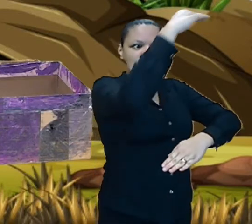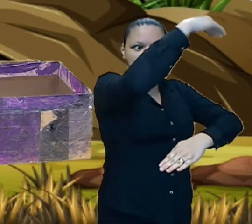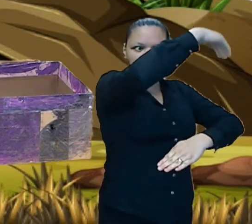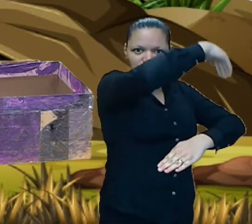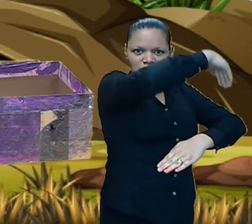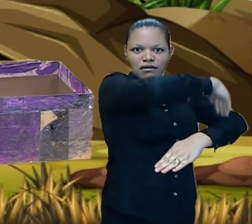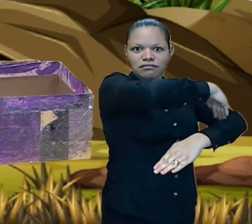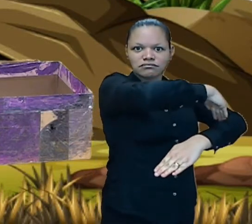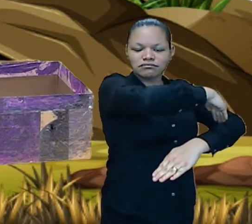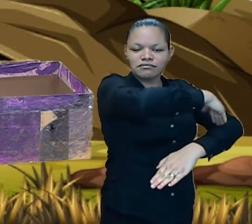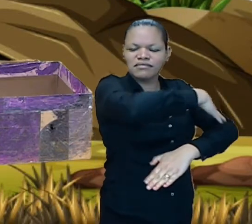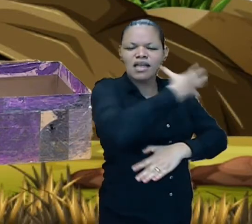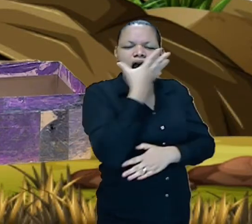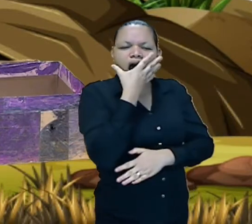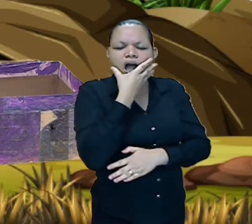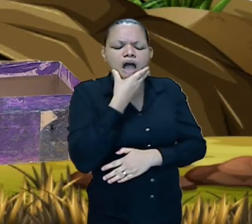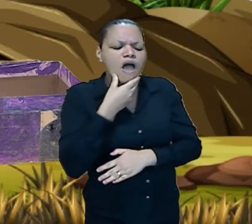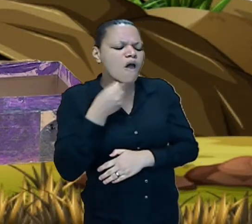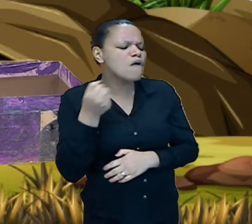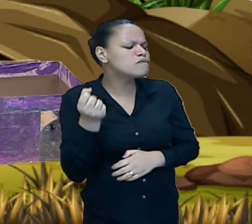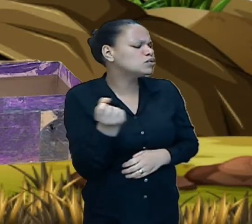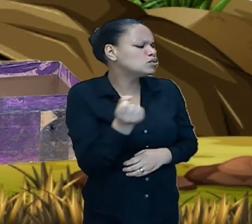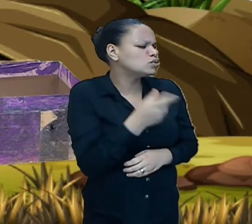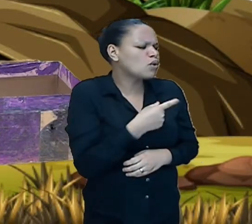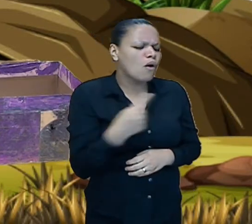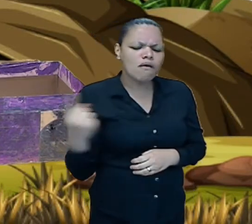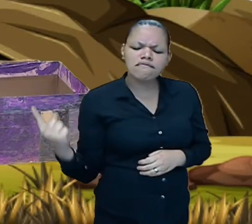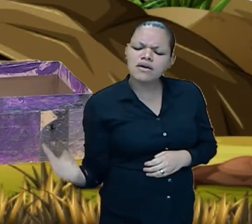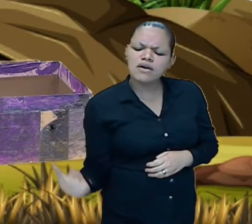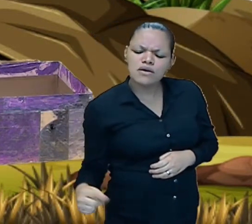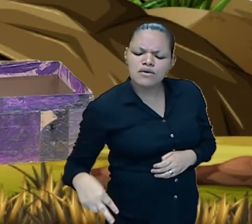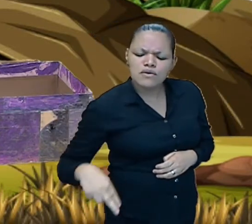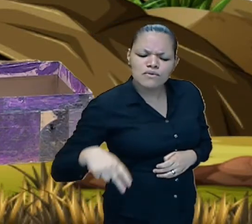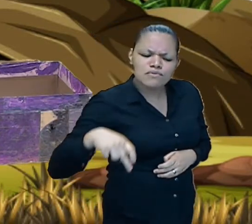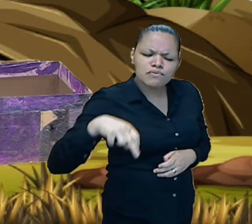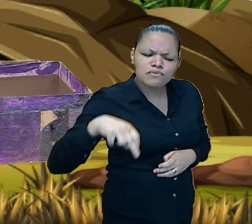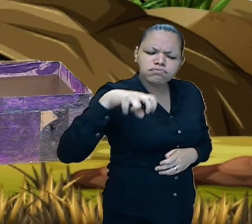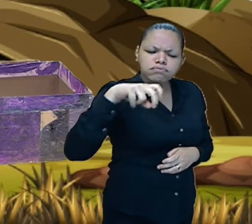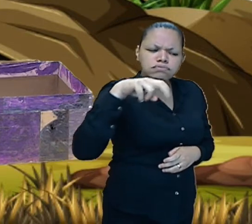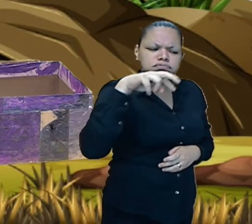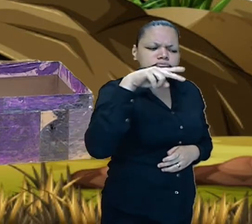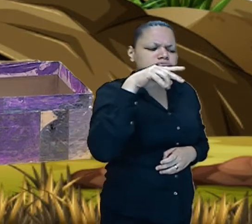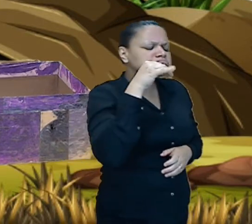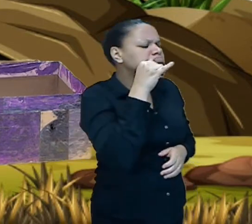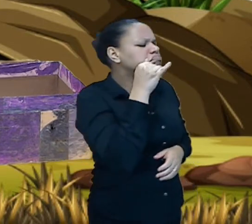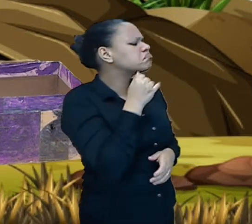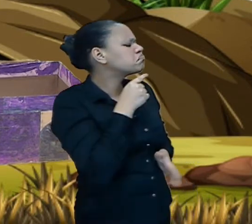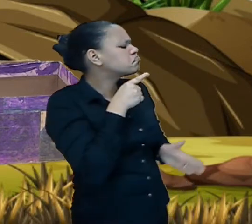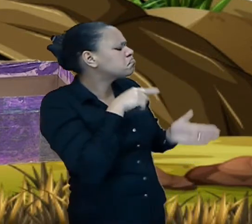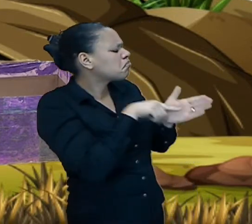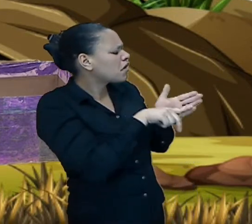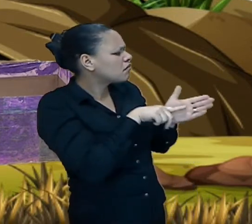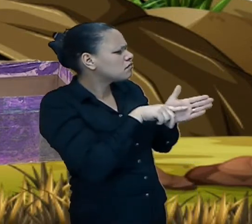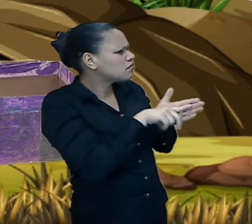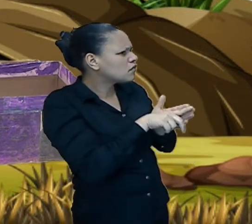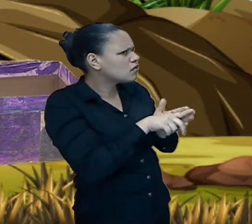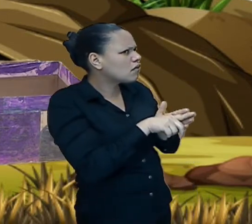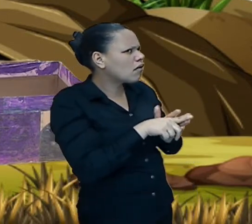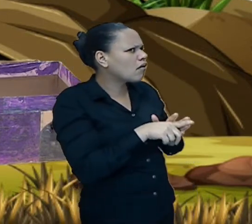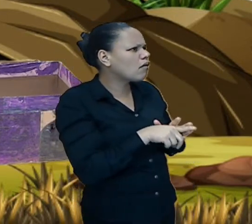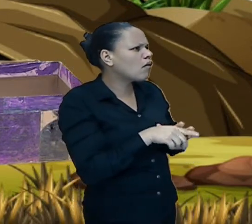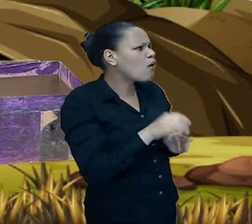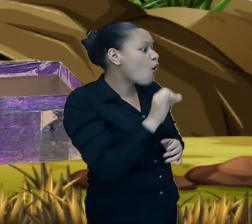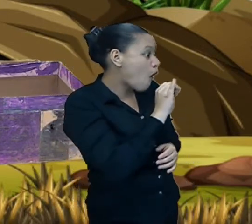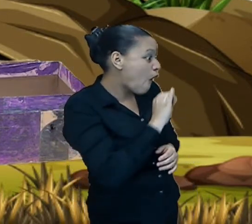tudo desconfiado e perguntou oi por acaso aqui é a caverna